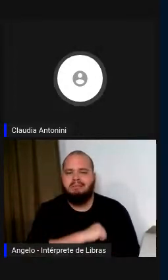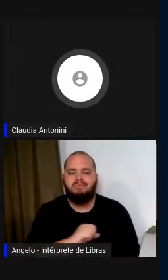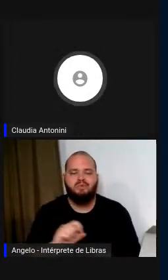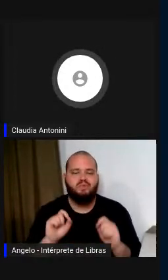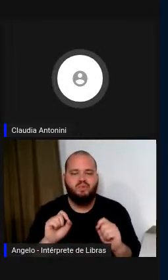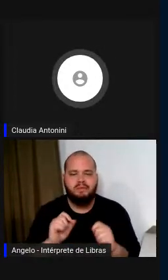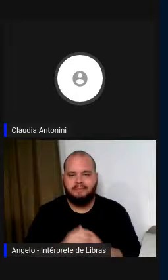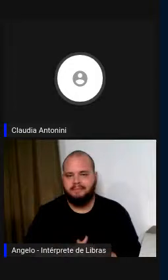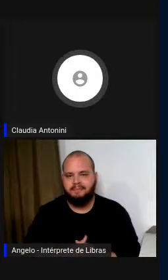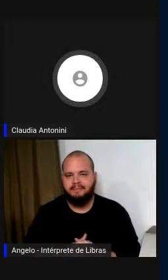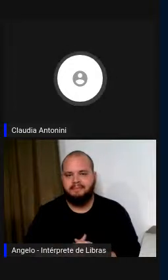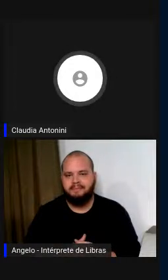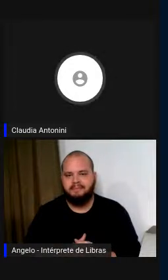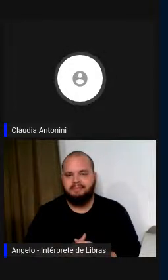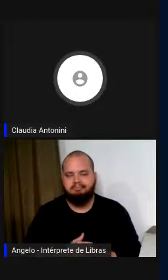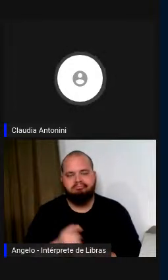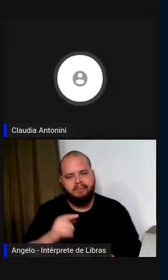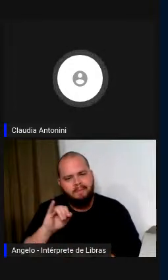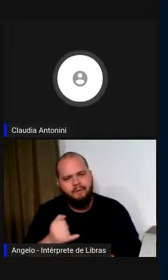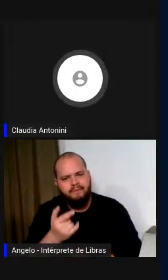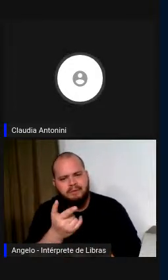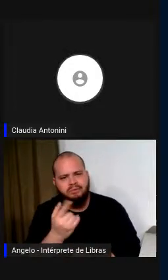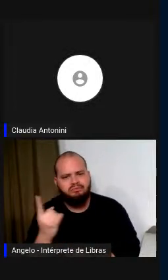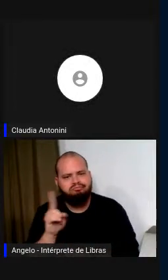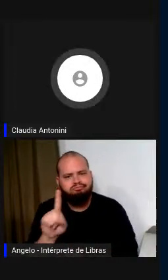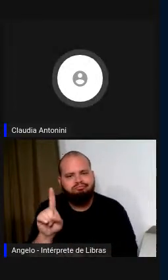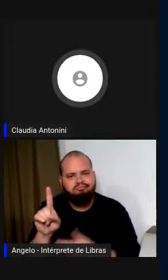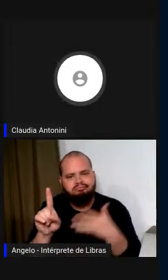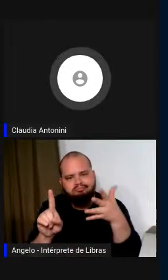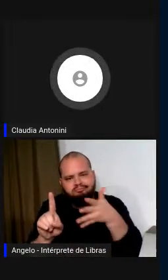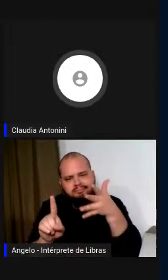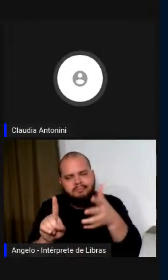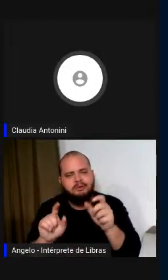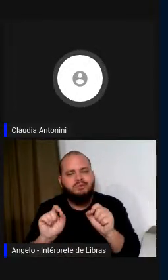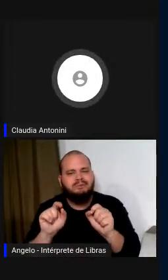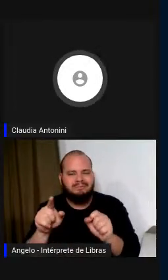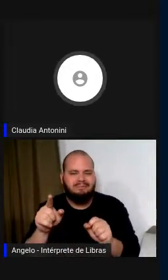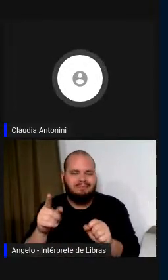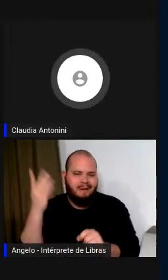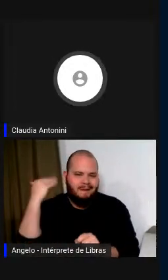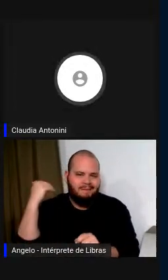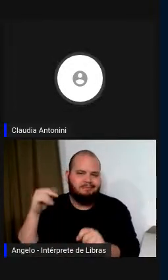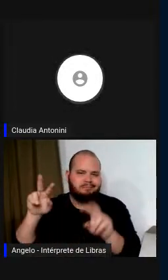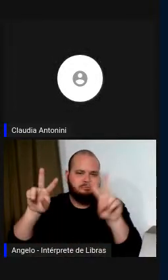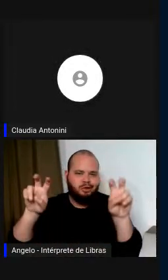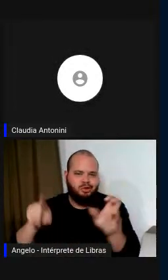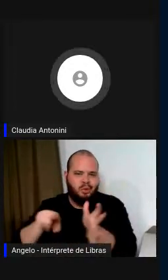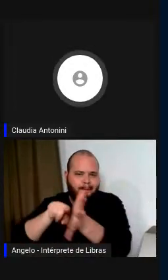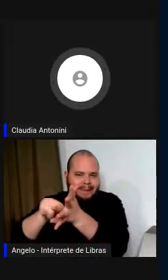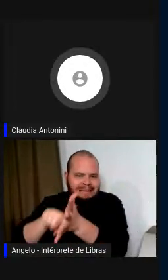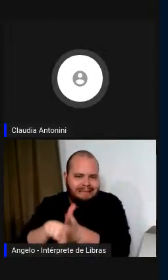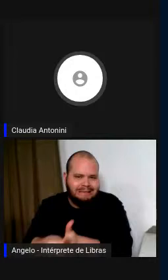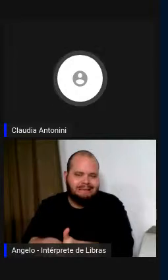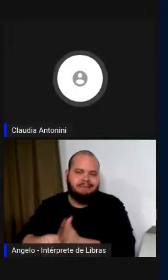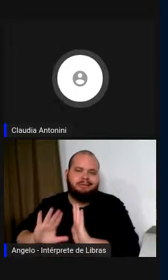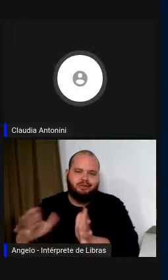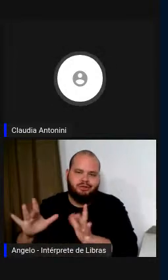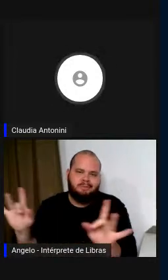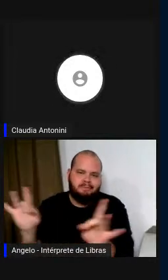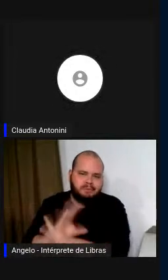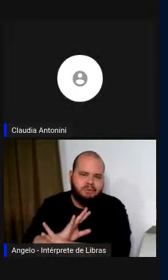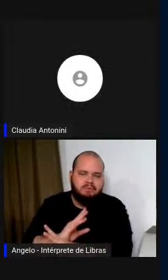poderias nos dizer, tu citaste na tua apresentação que estudos que já foram conduzidos, o que nos